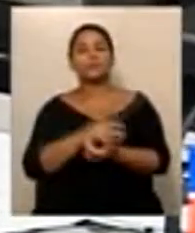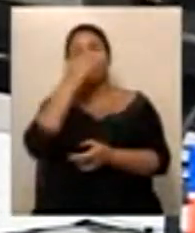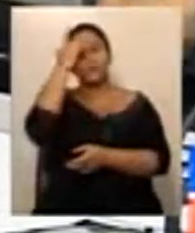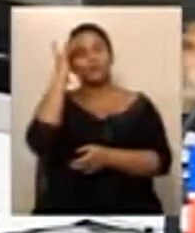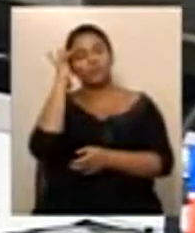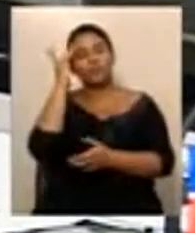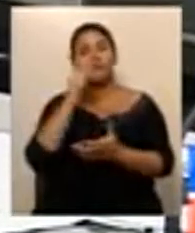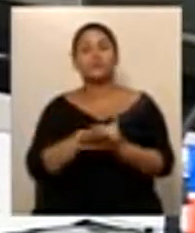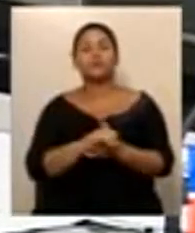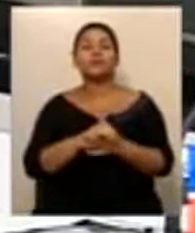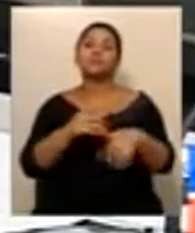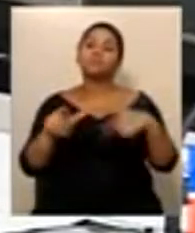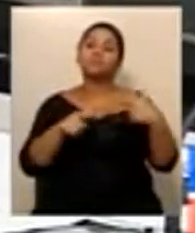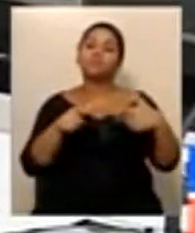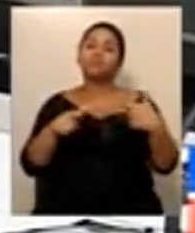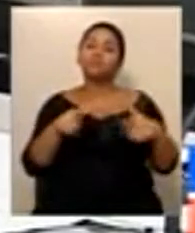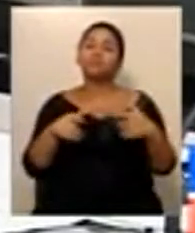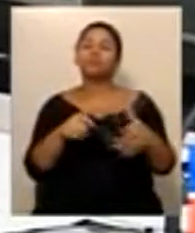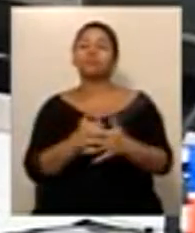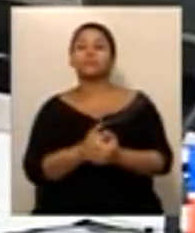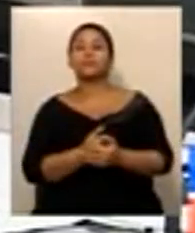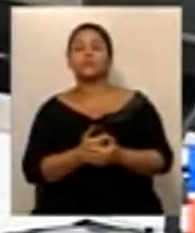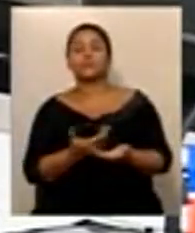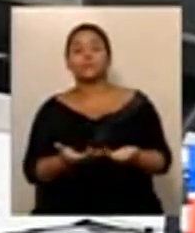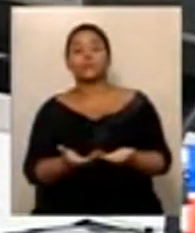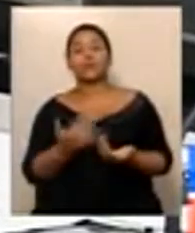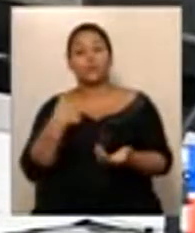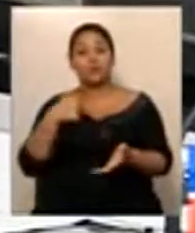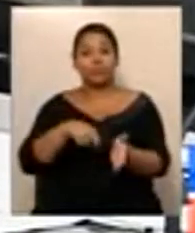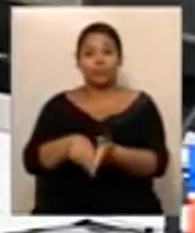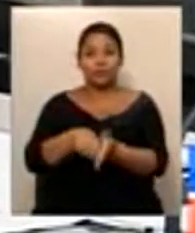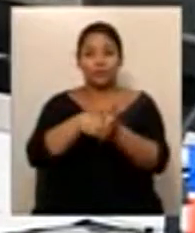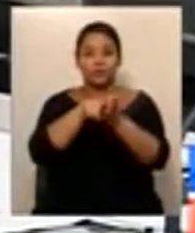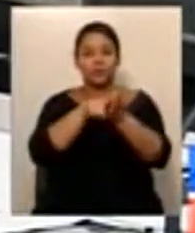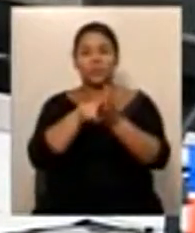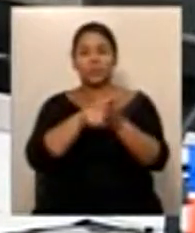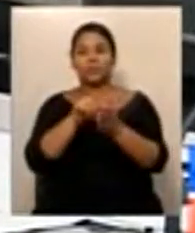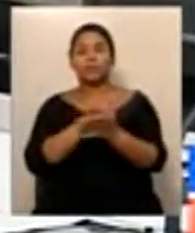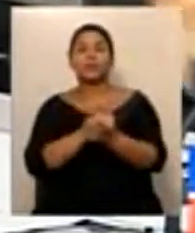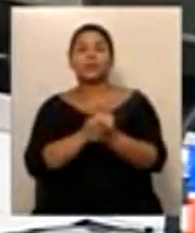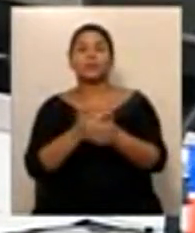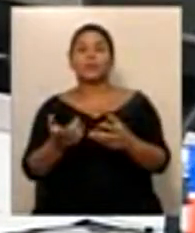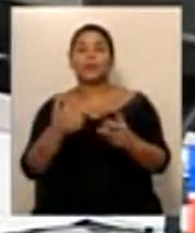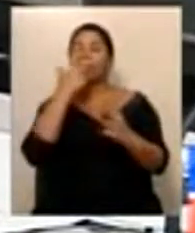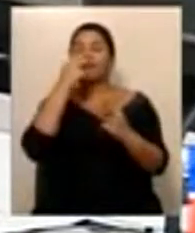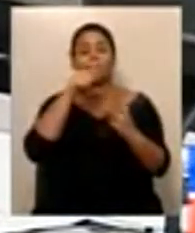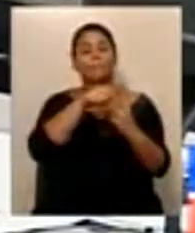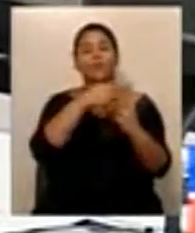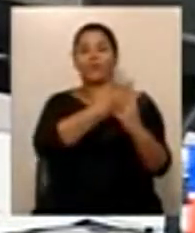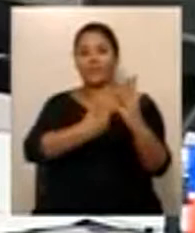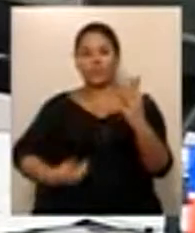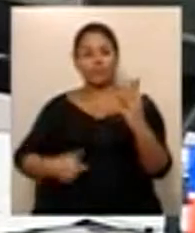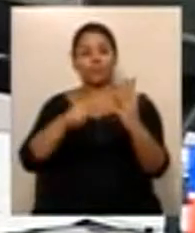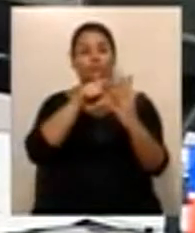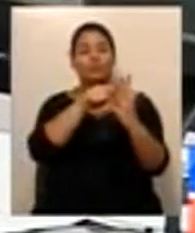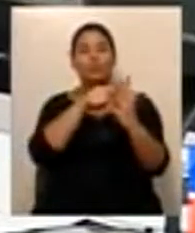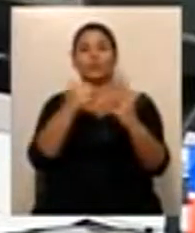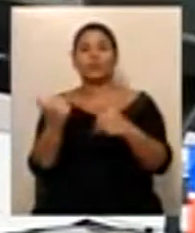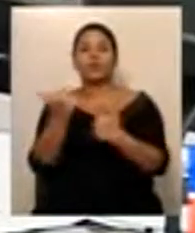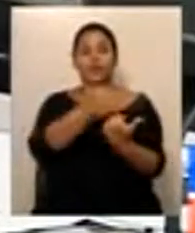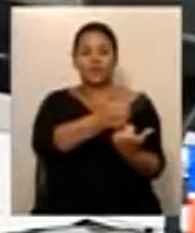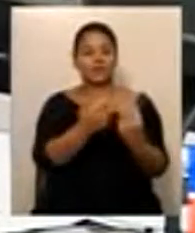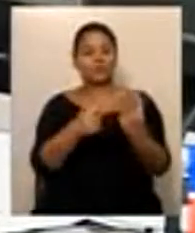pelo que nos consta, está se reajustando governador, secretário e servidores, então,